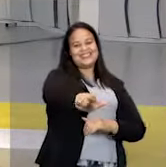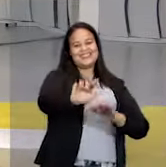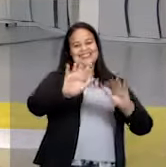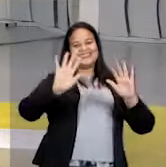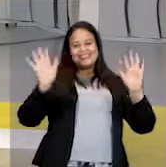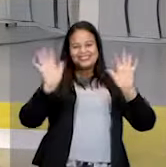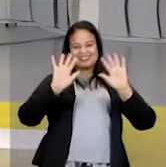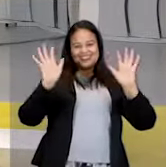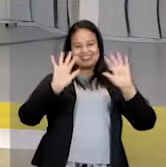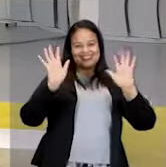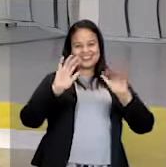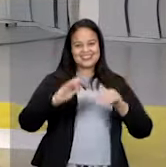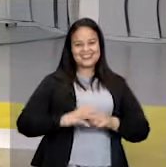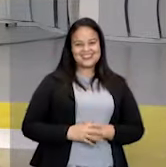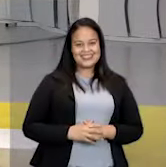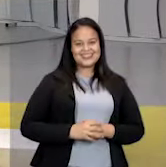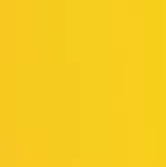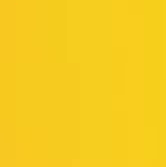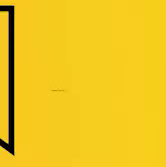Tchau, gente!